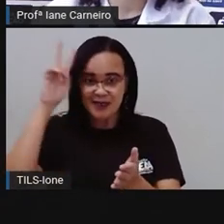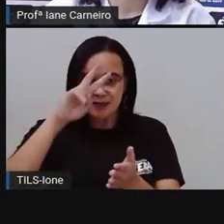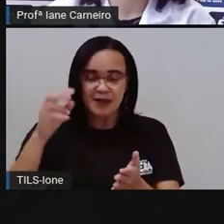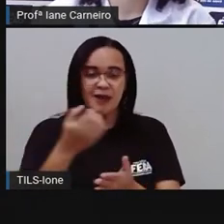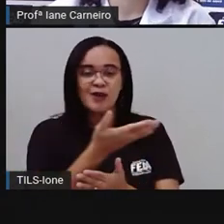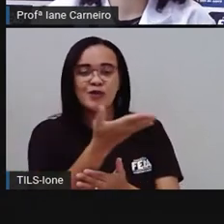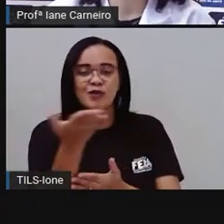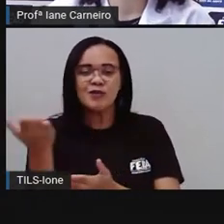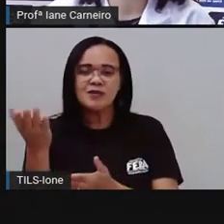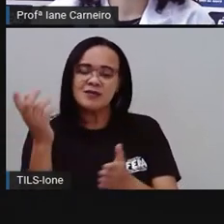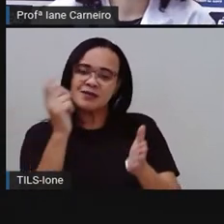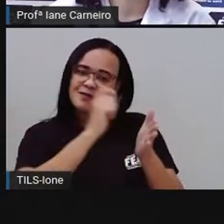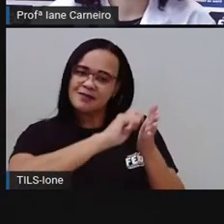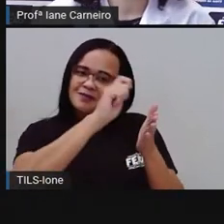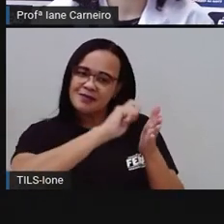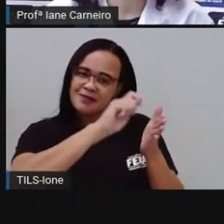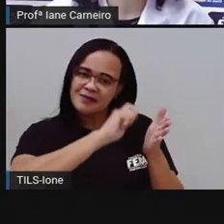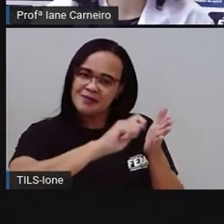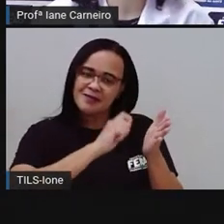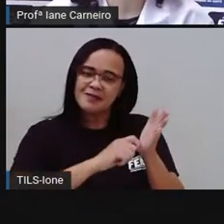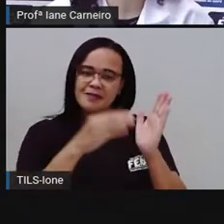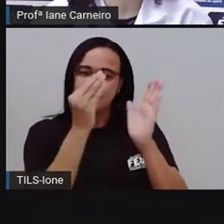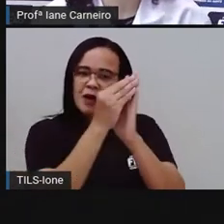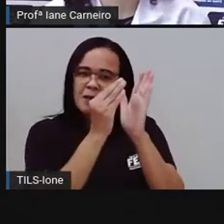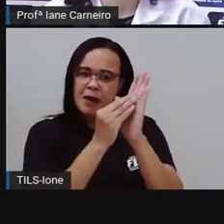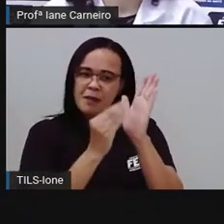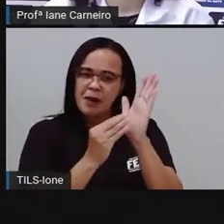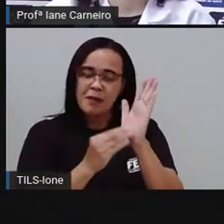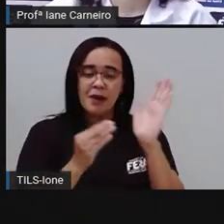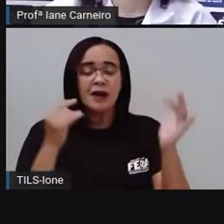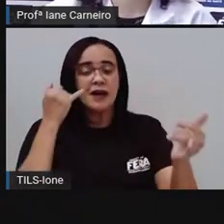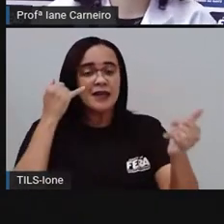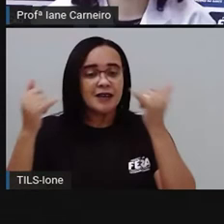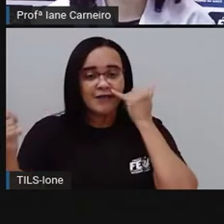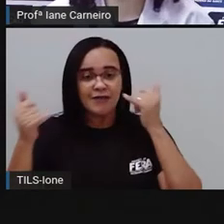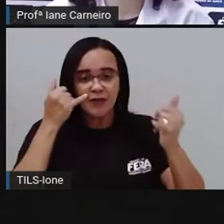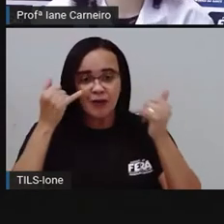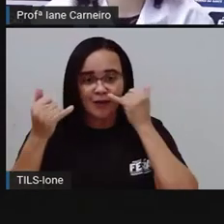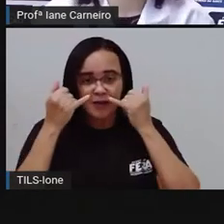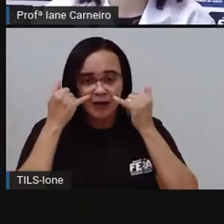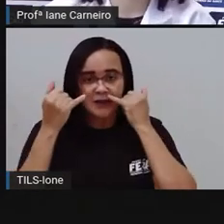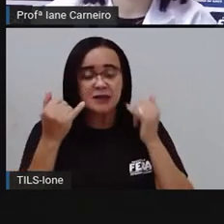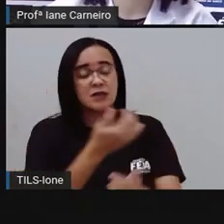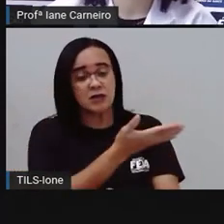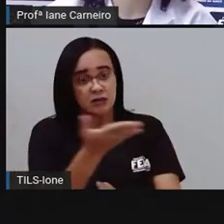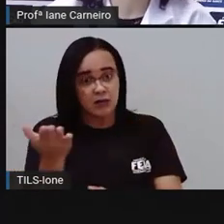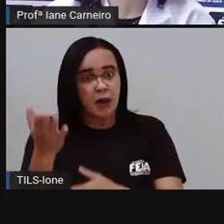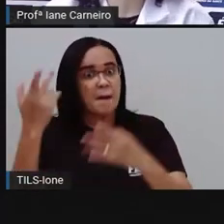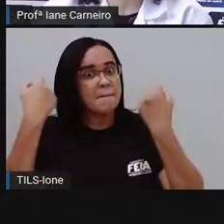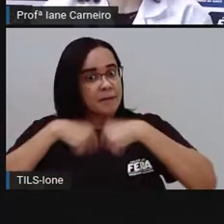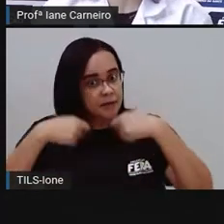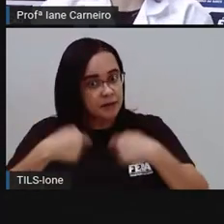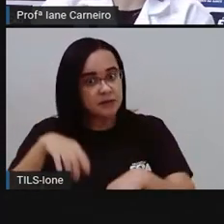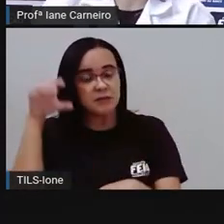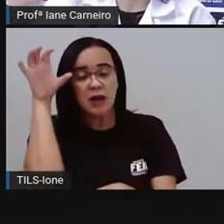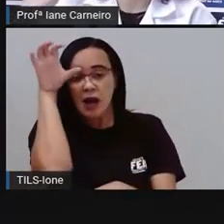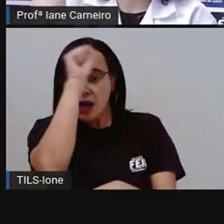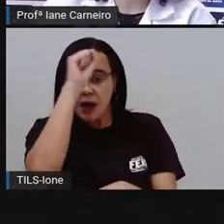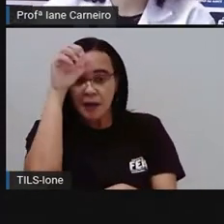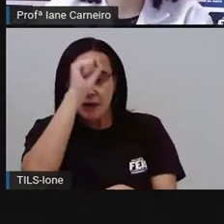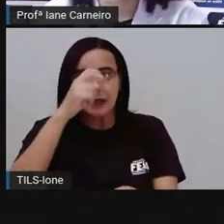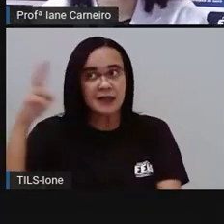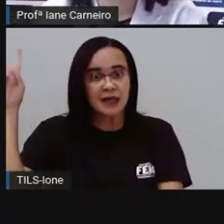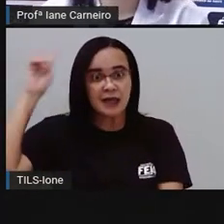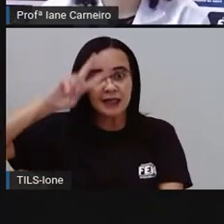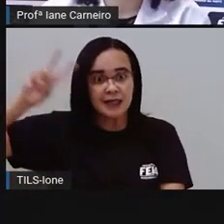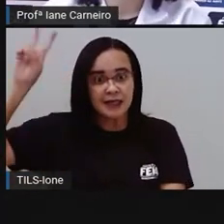vocês anotem essas informações, né? Que vocês precisam aprender, se lembrar, né? Para ajudar vocês a se